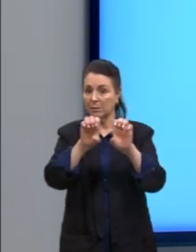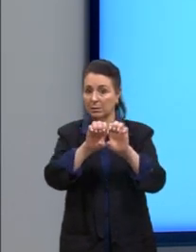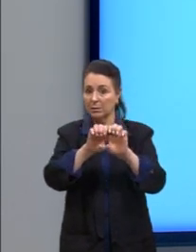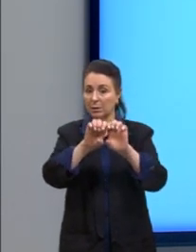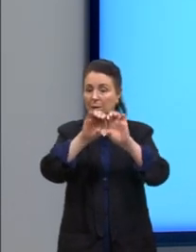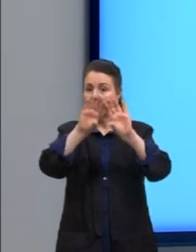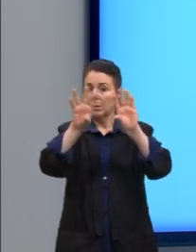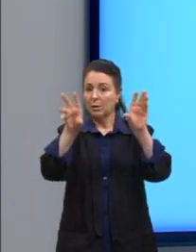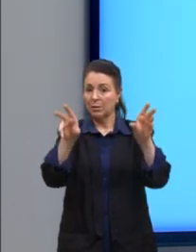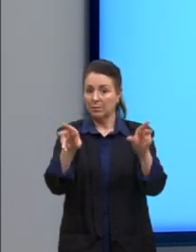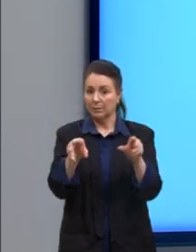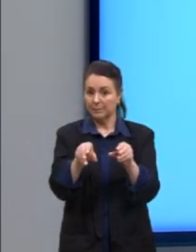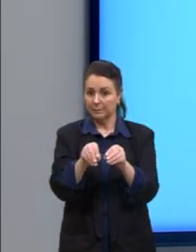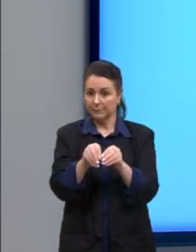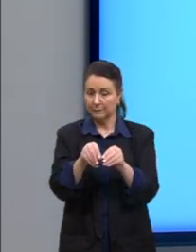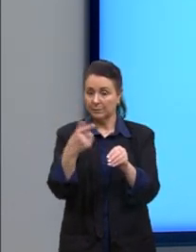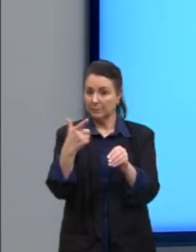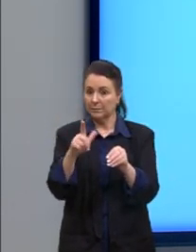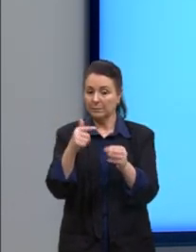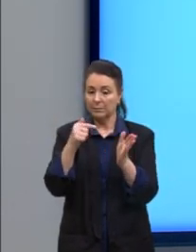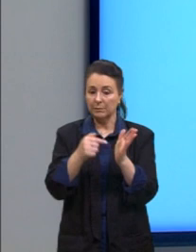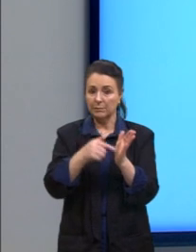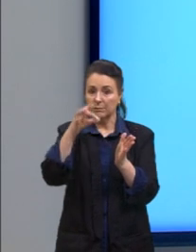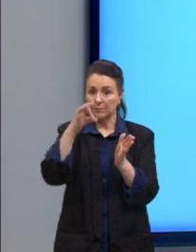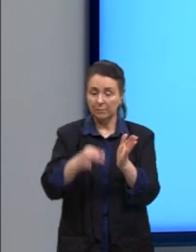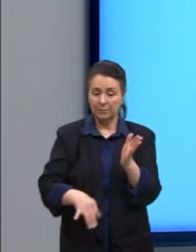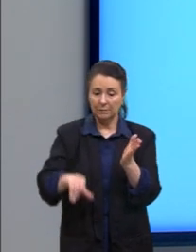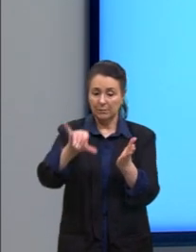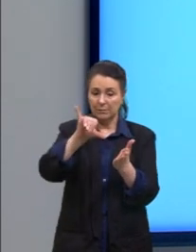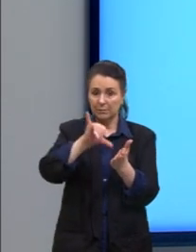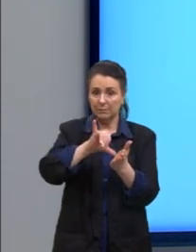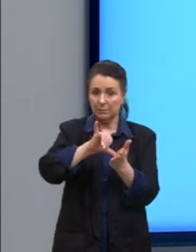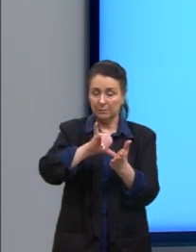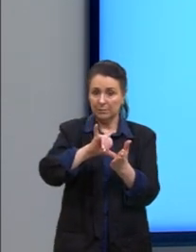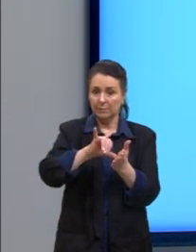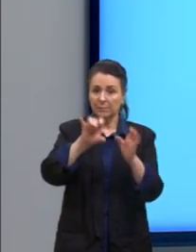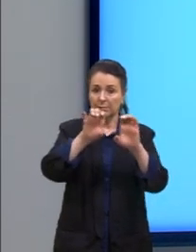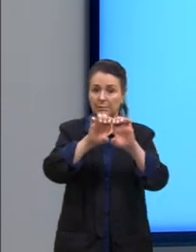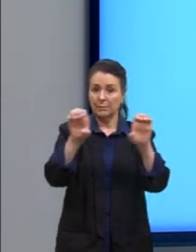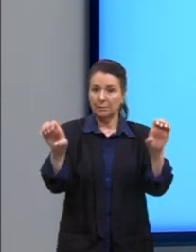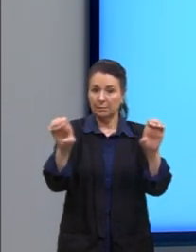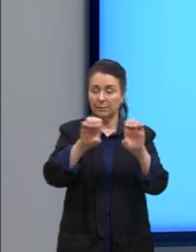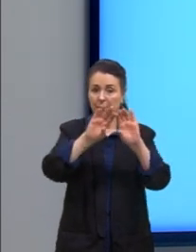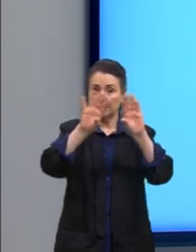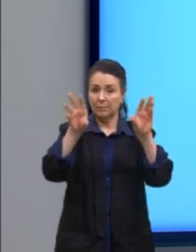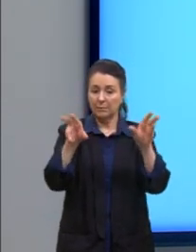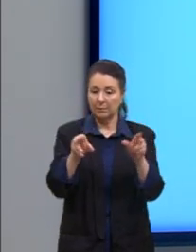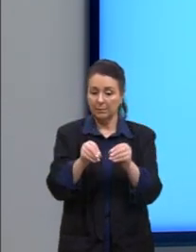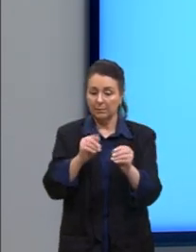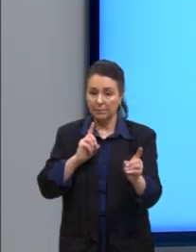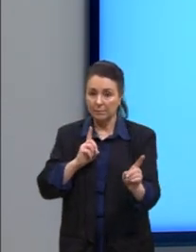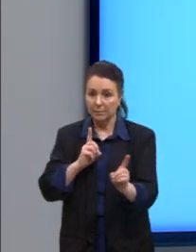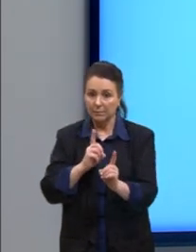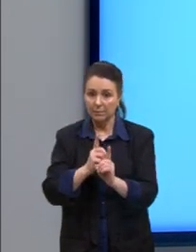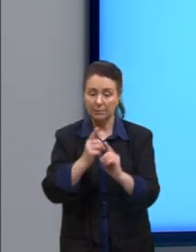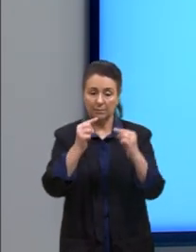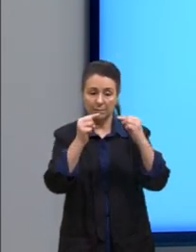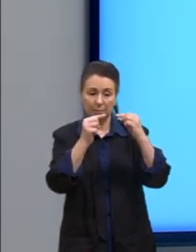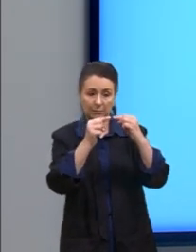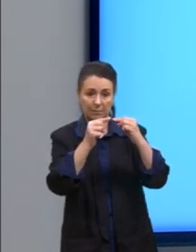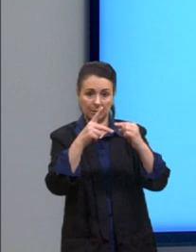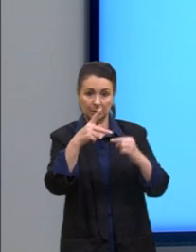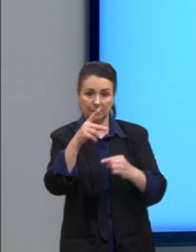ponto certinho, né, o centro. Então, a gente vai pegar a equação reduzida e chegar na coordenada do ponto.